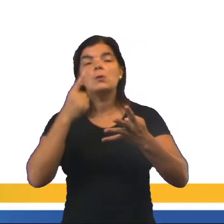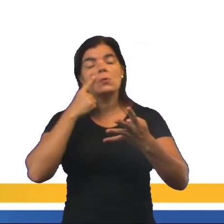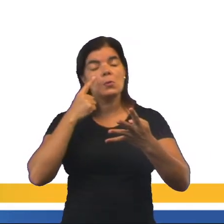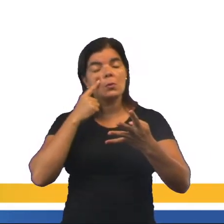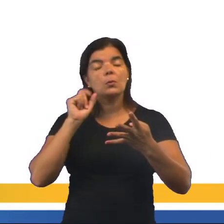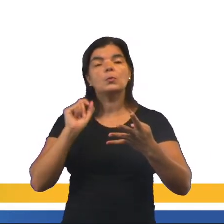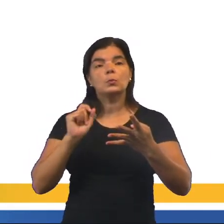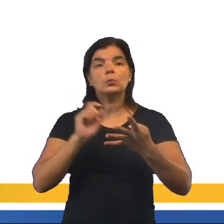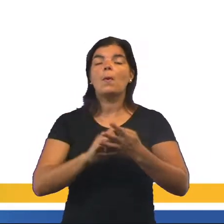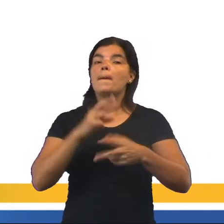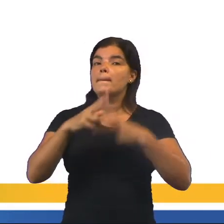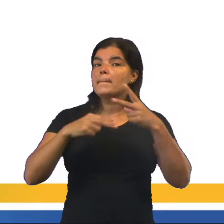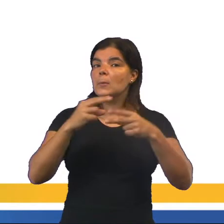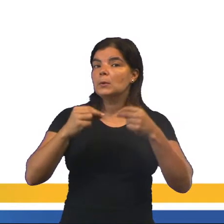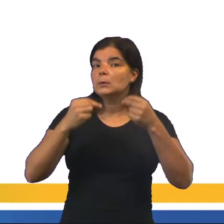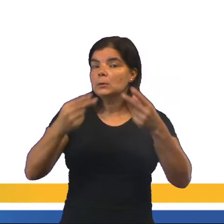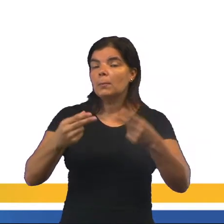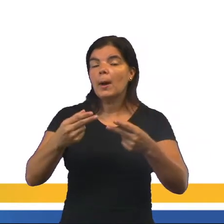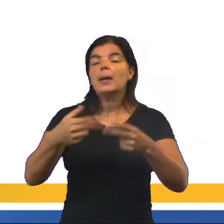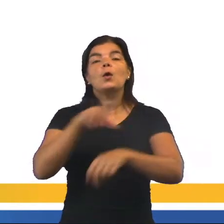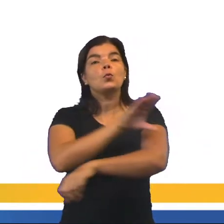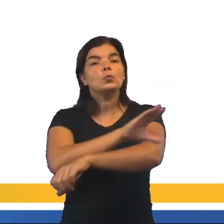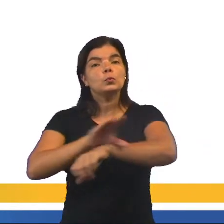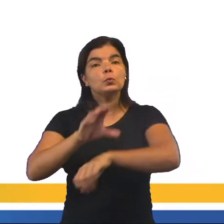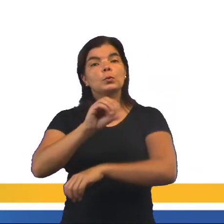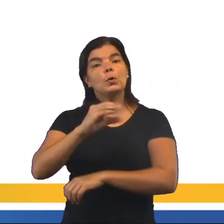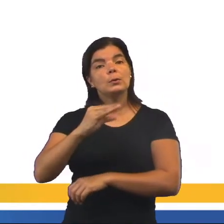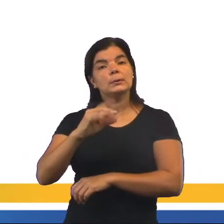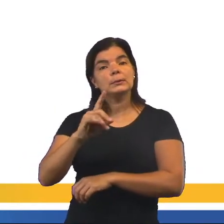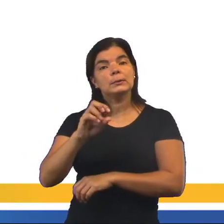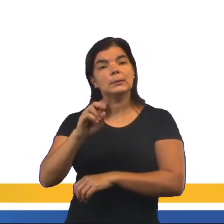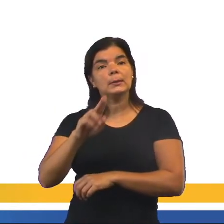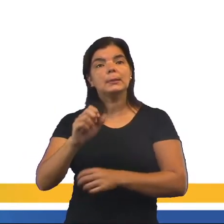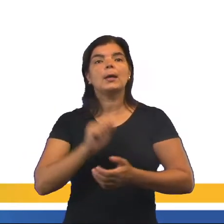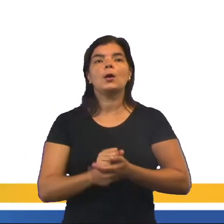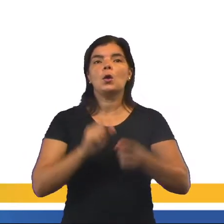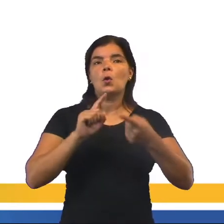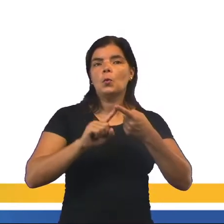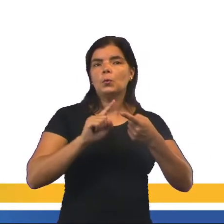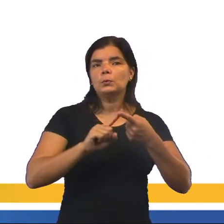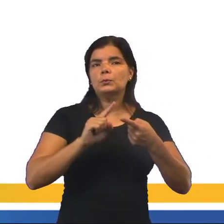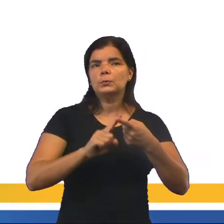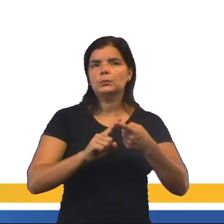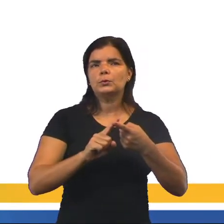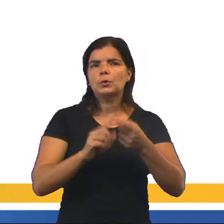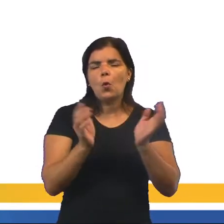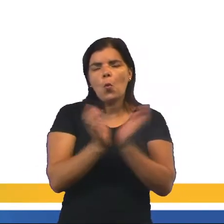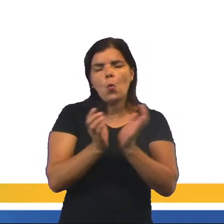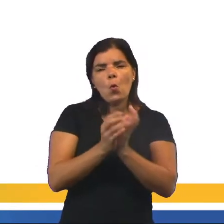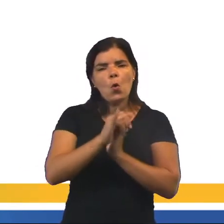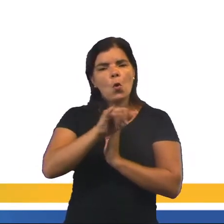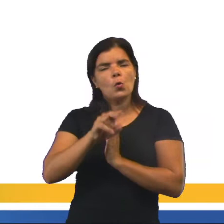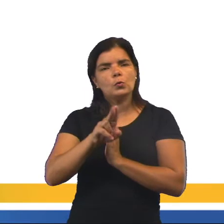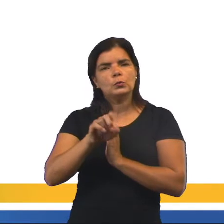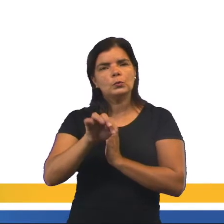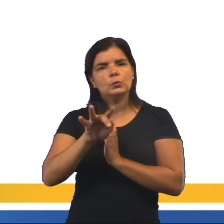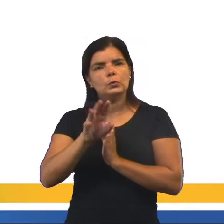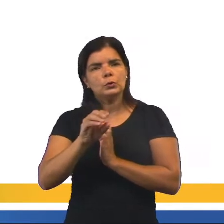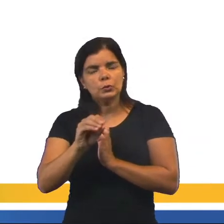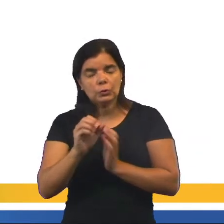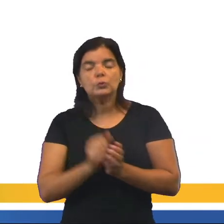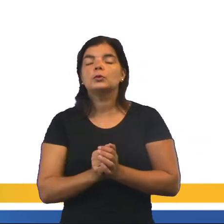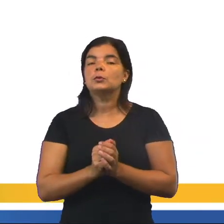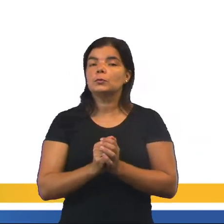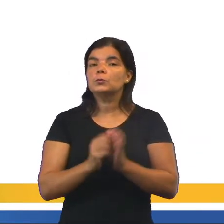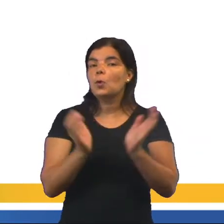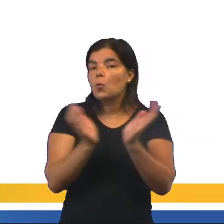considerado um presente para a cultura ocidental. O primeiro foi o Código Justiniano, que era o conjunto dessas leis, do Código